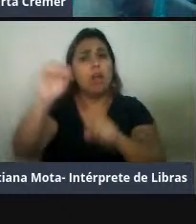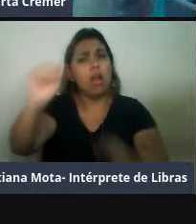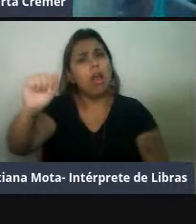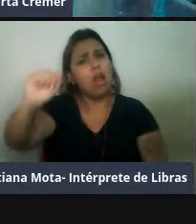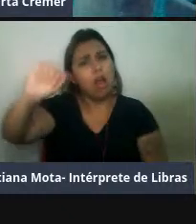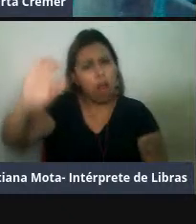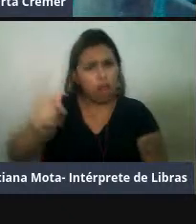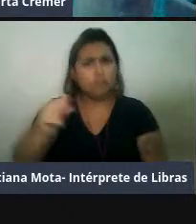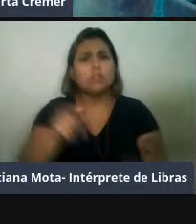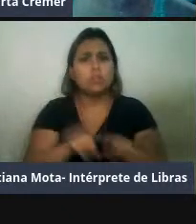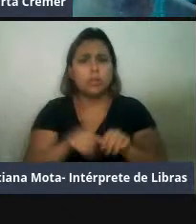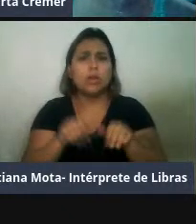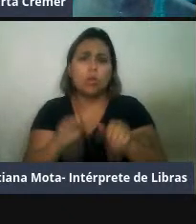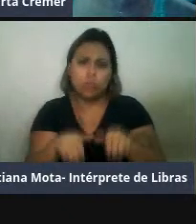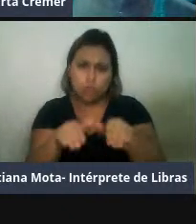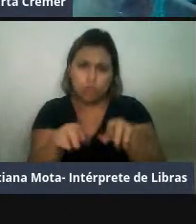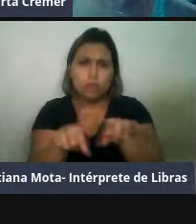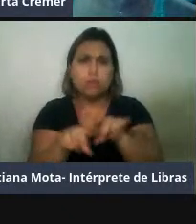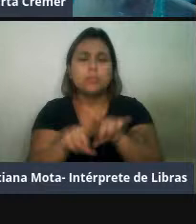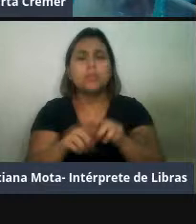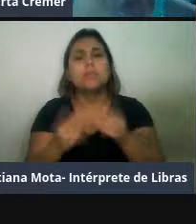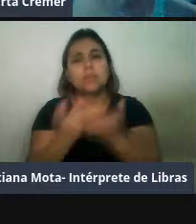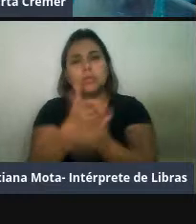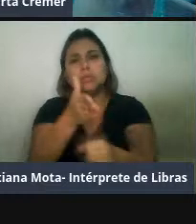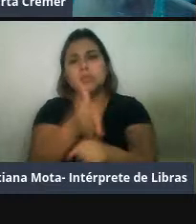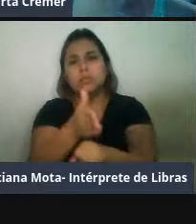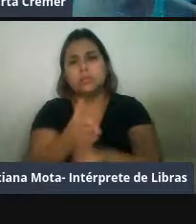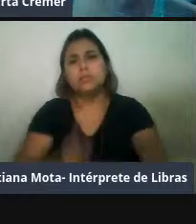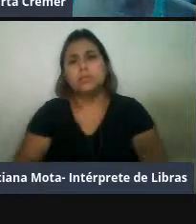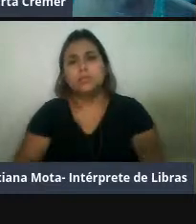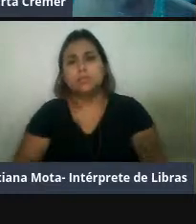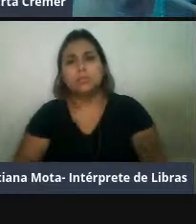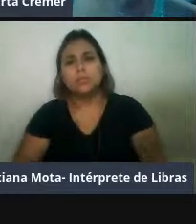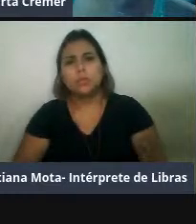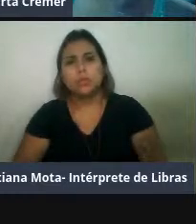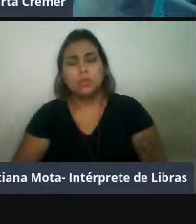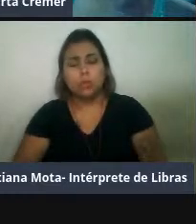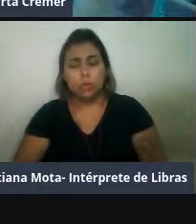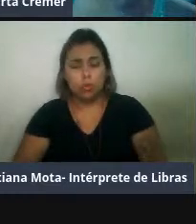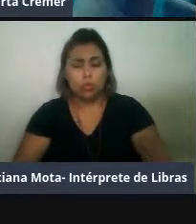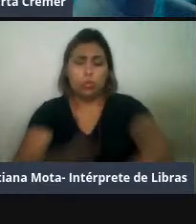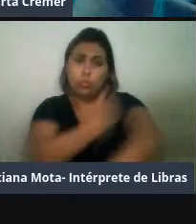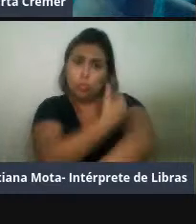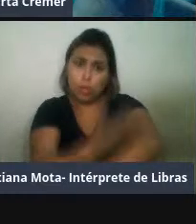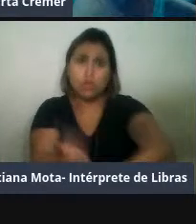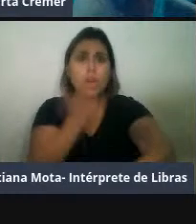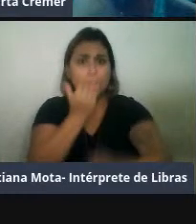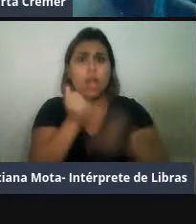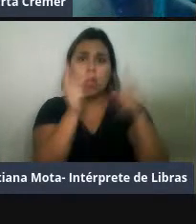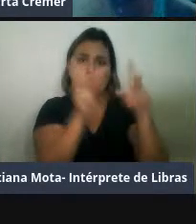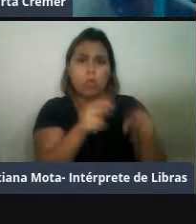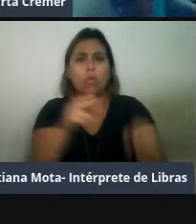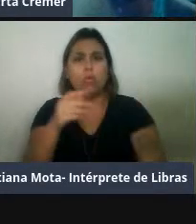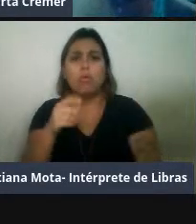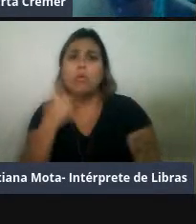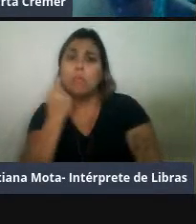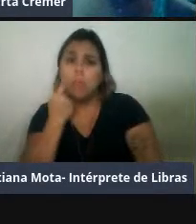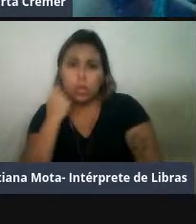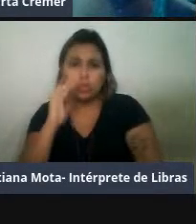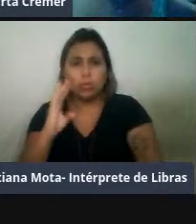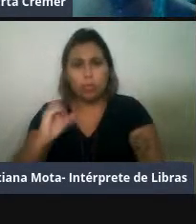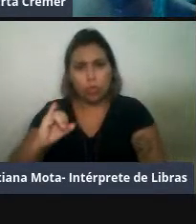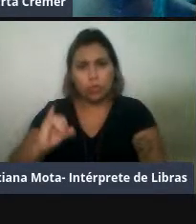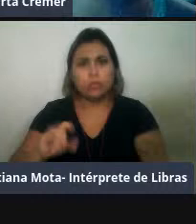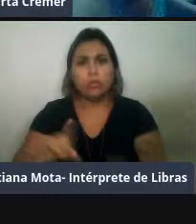mas também tem esse hábito semelhante, hábito alimentar, semelhante aos peixes bois. Gente,